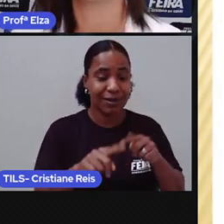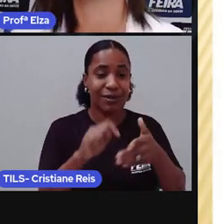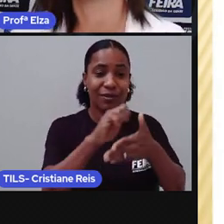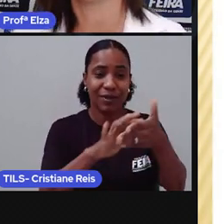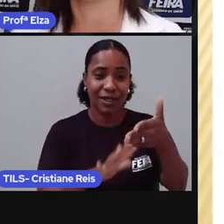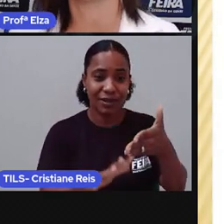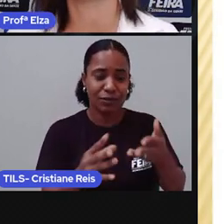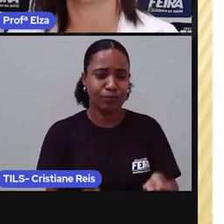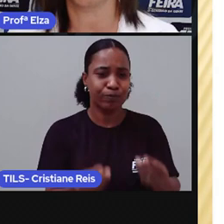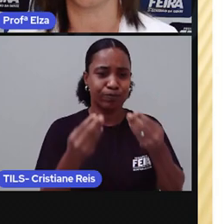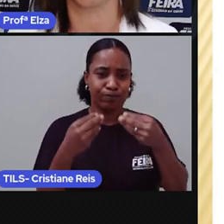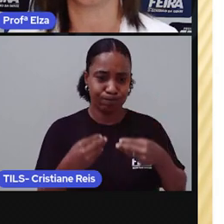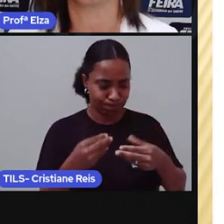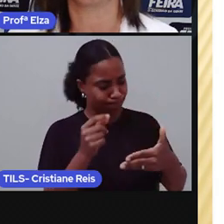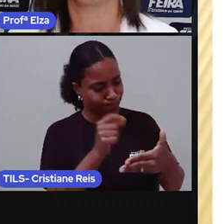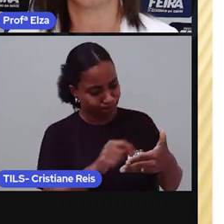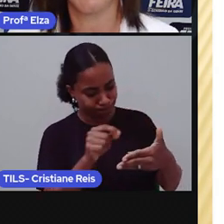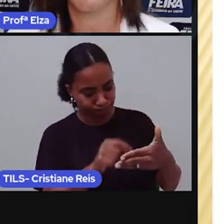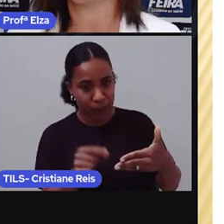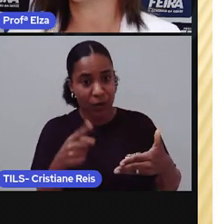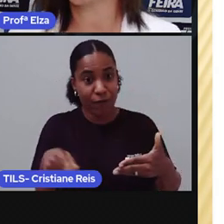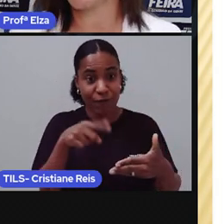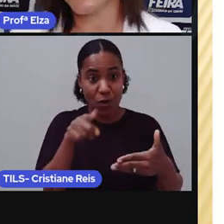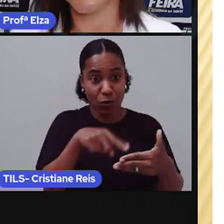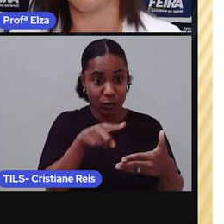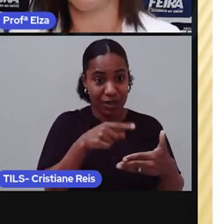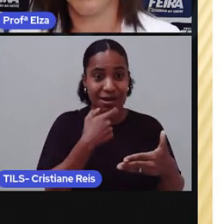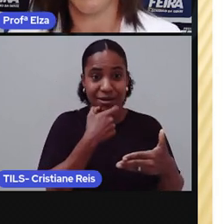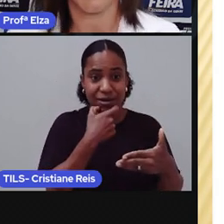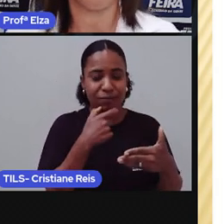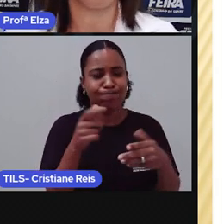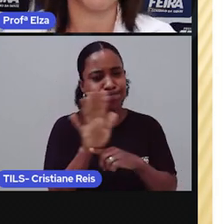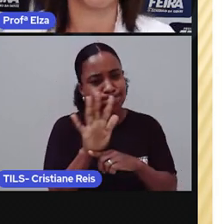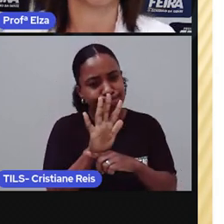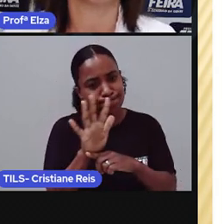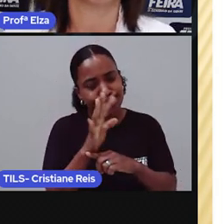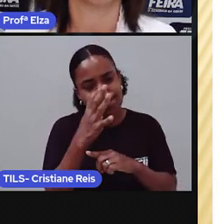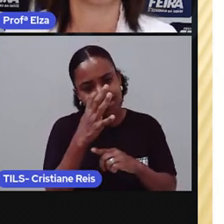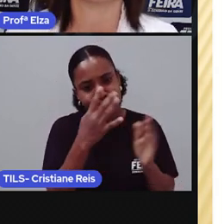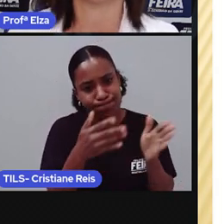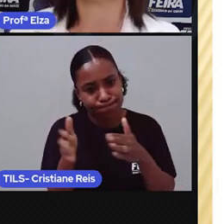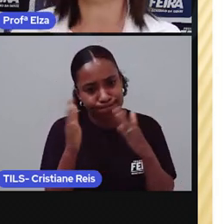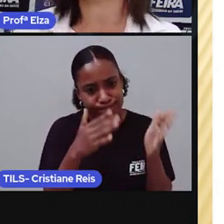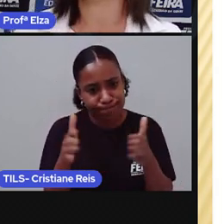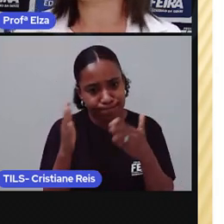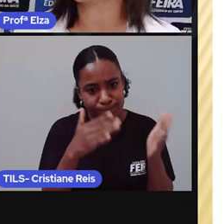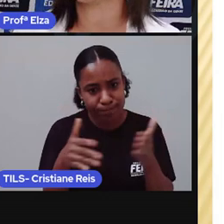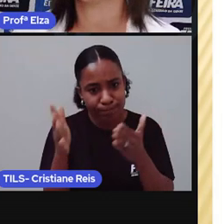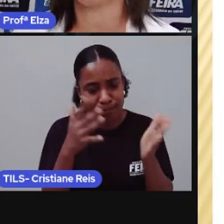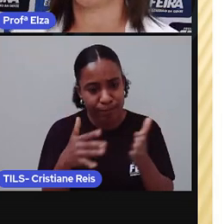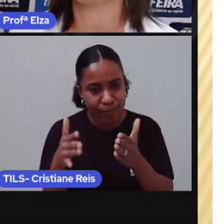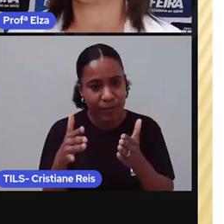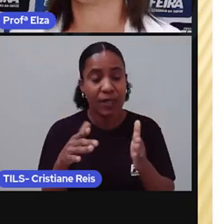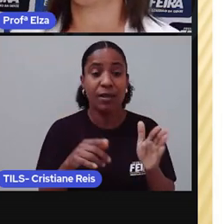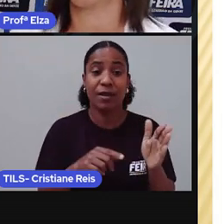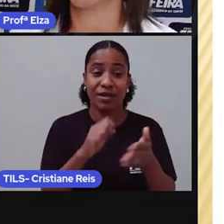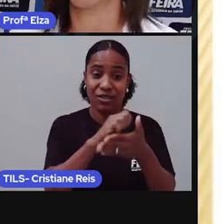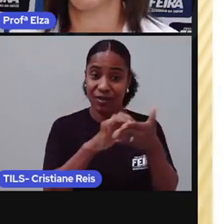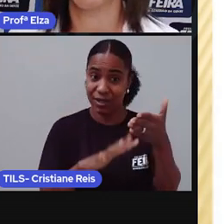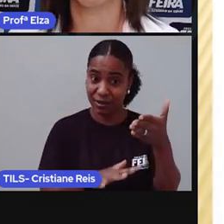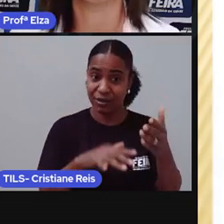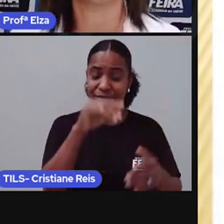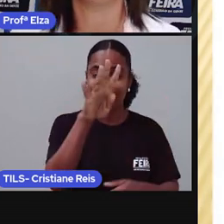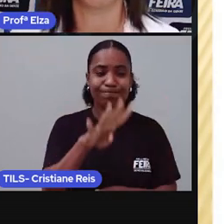responda a esta atividade. Ela diz assim, abaixo, você verá uma lista de palavras em